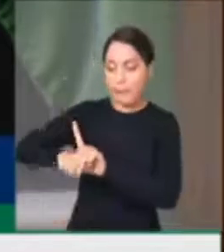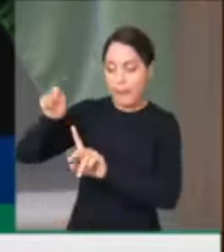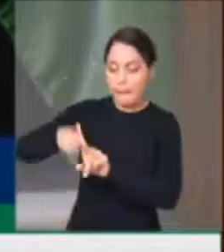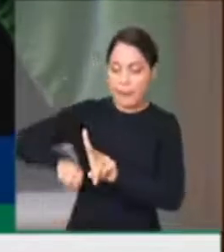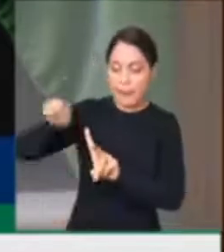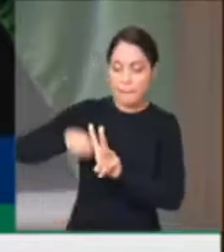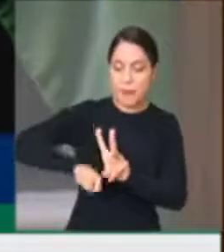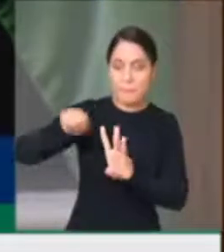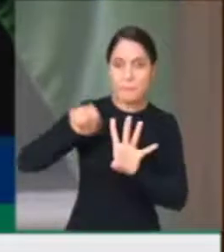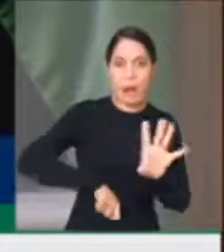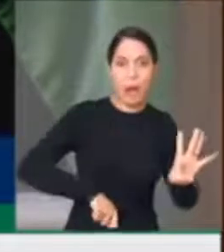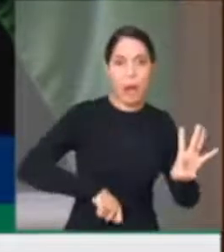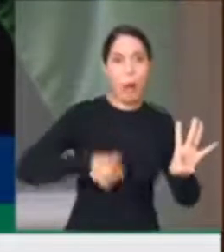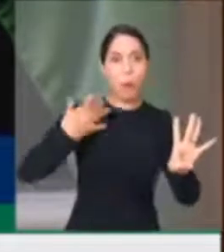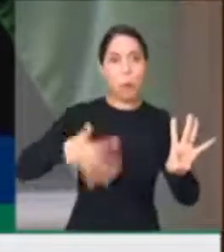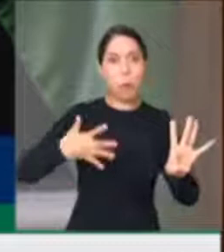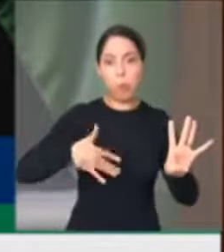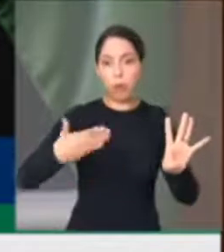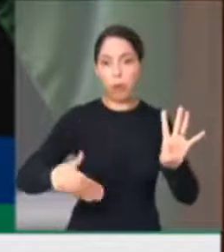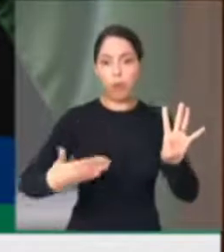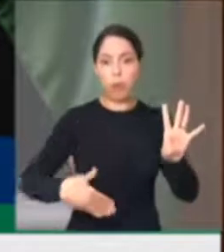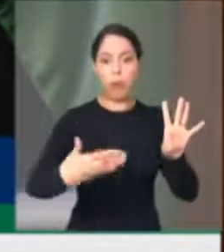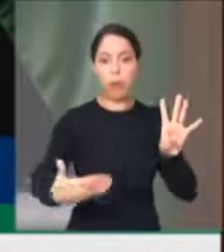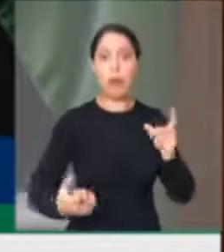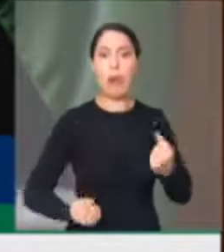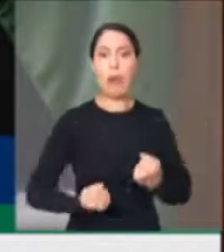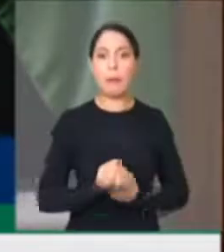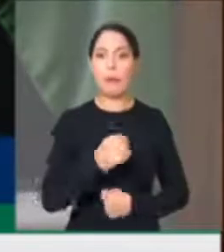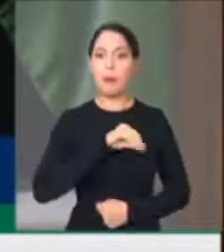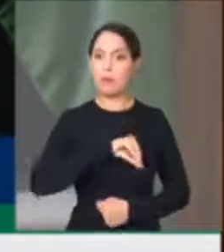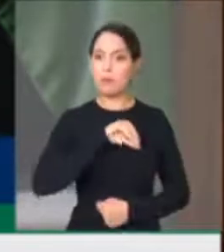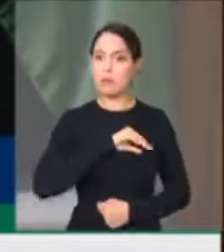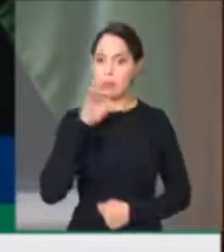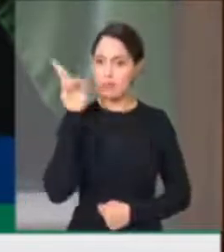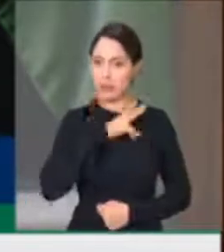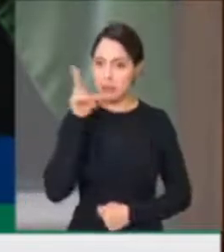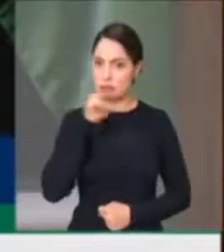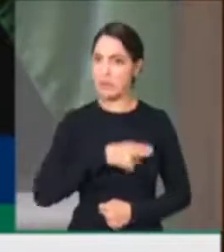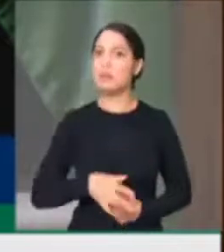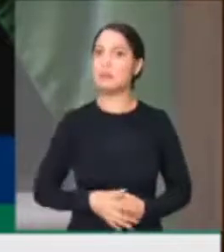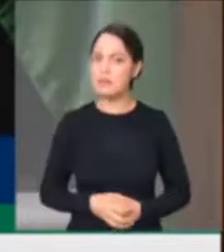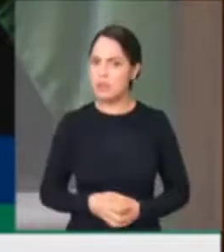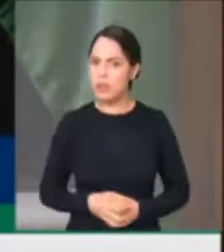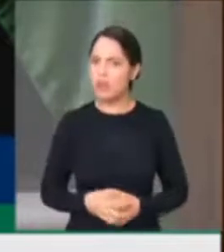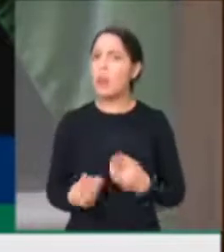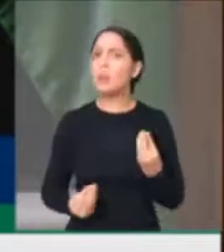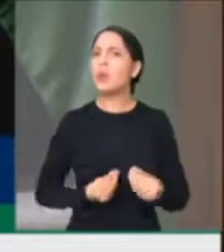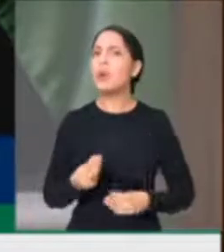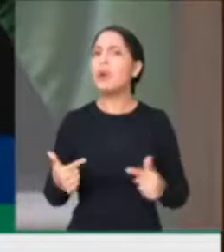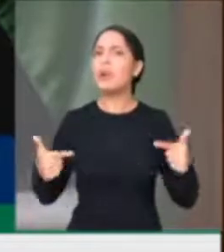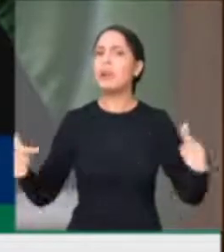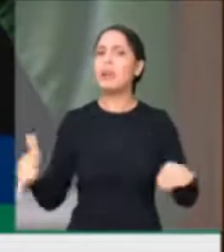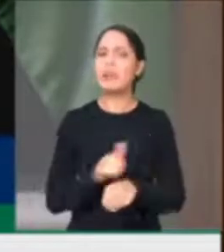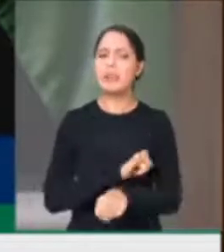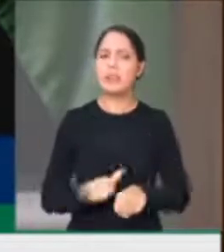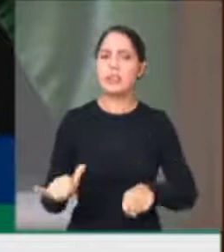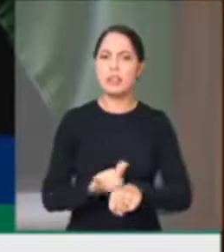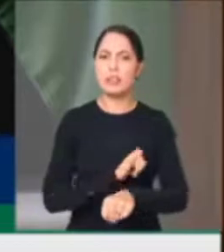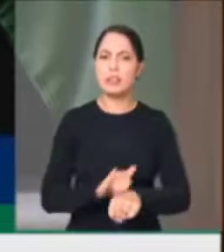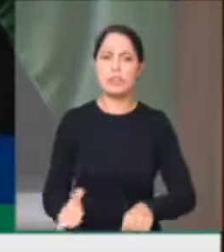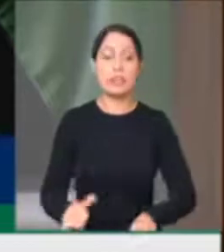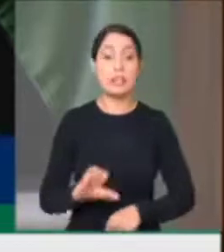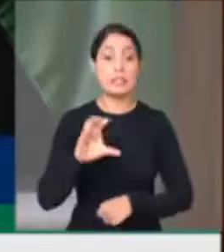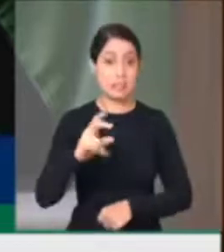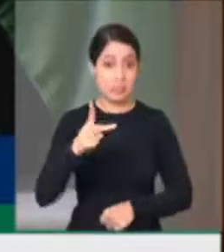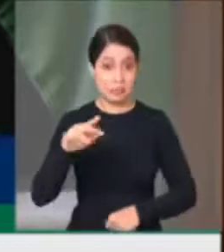auxílio emergencial e ainda não tomou medidas para voltar recursos para as empresas. A CPI